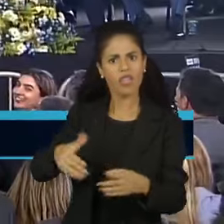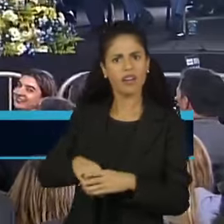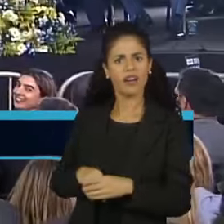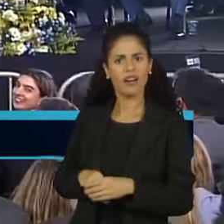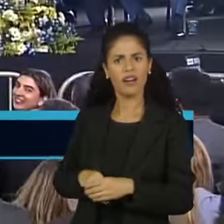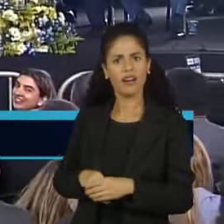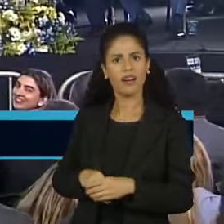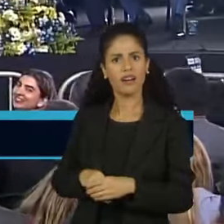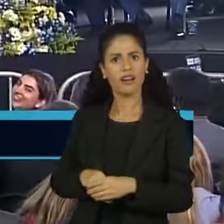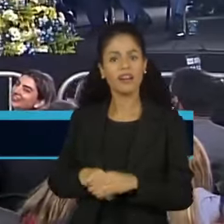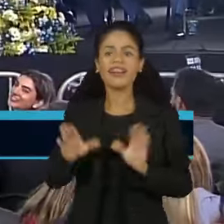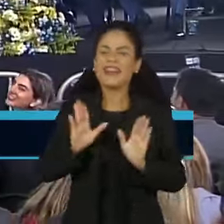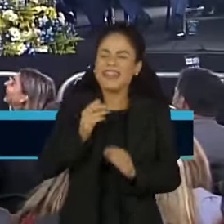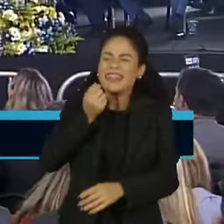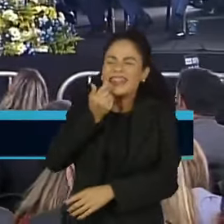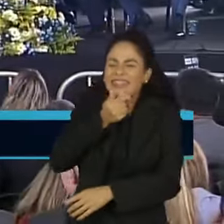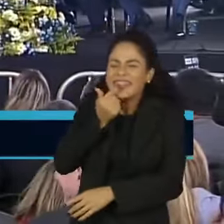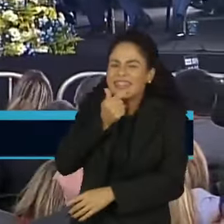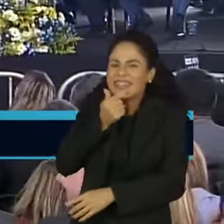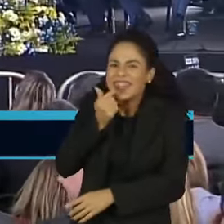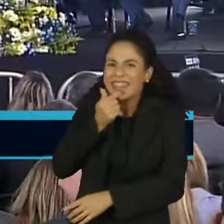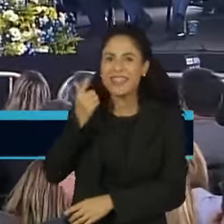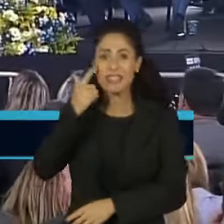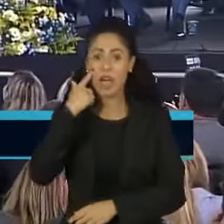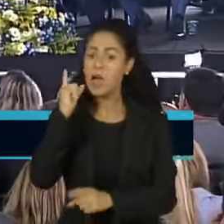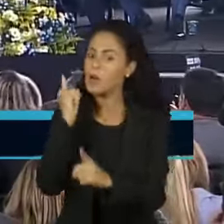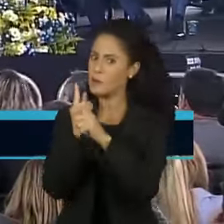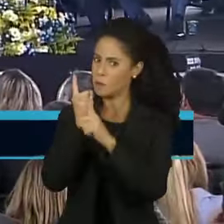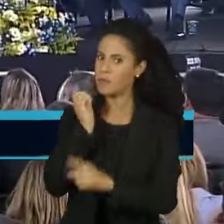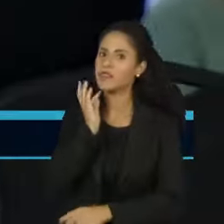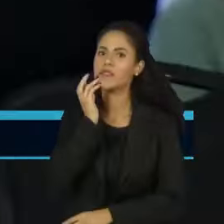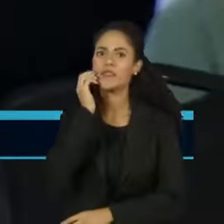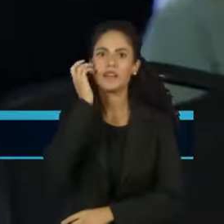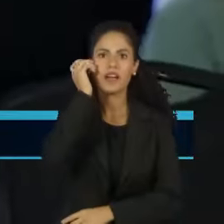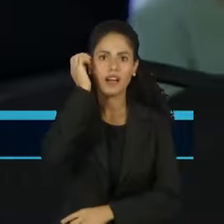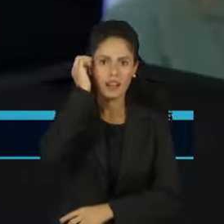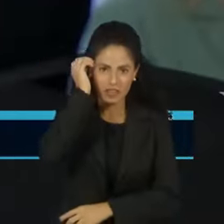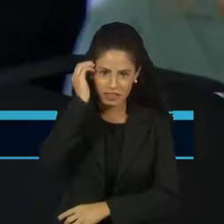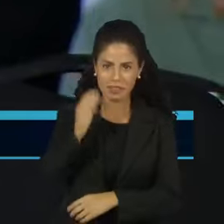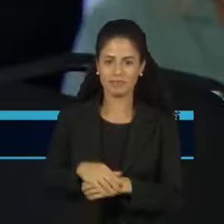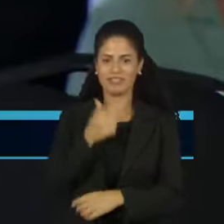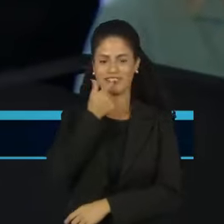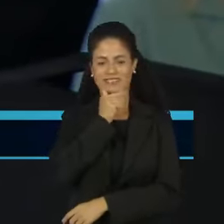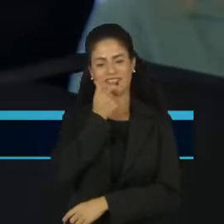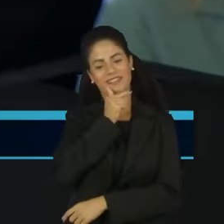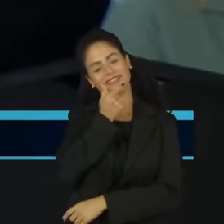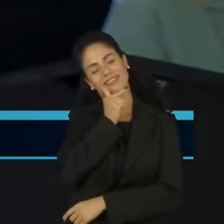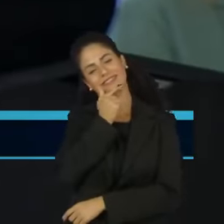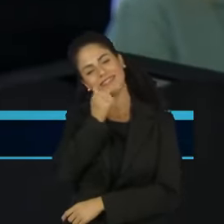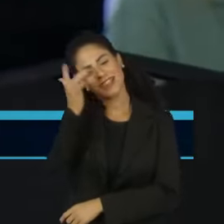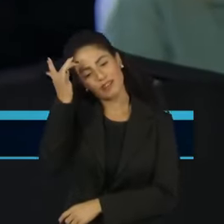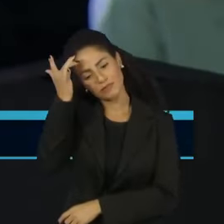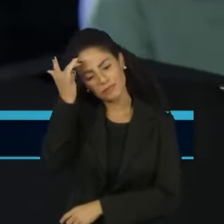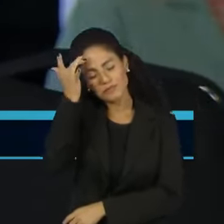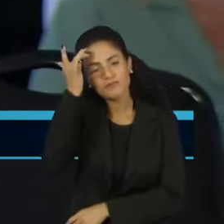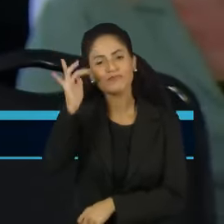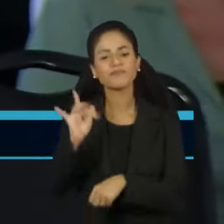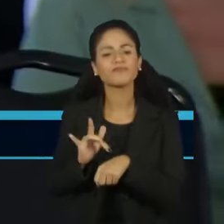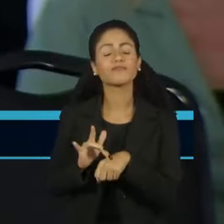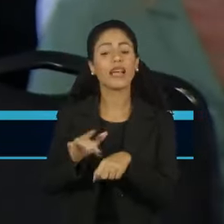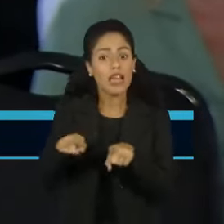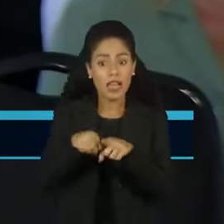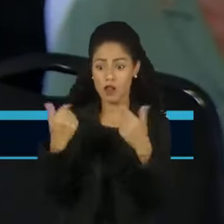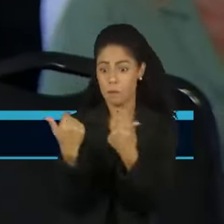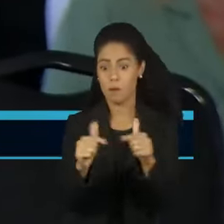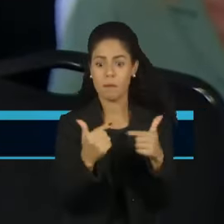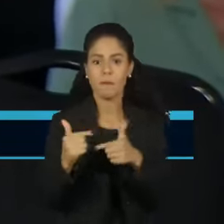Eu encontrei... Eu encontrei com o Tarcísio em Quari, no meio da Amazônia, trabalhando no